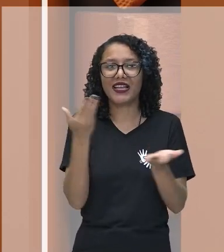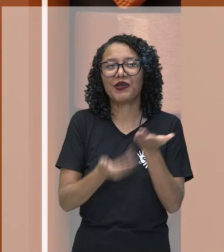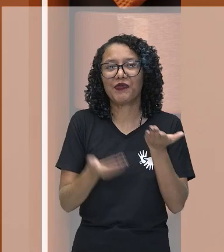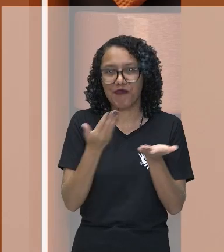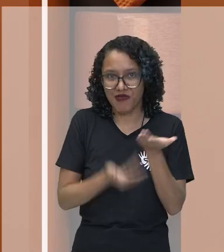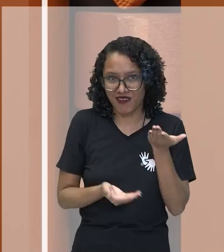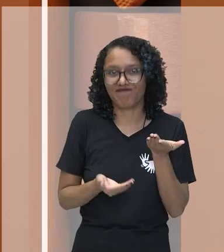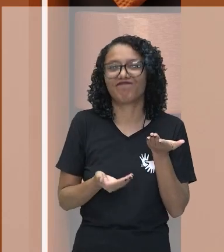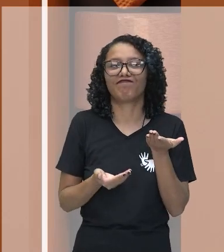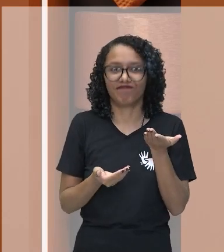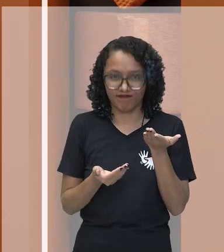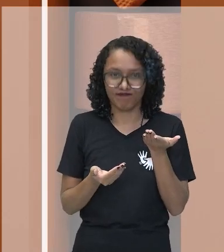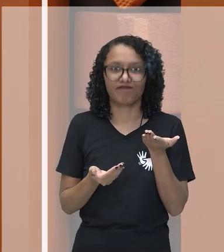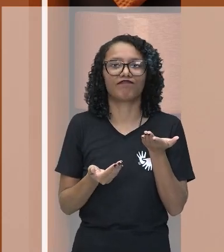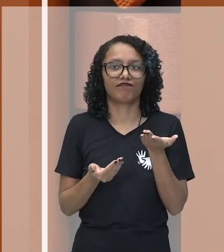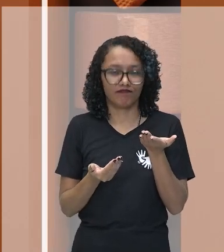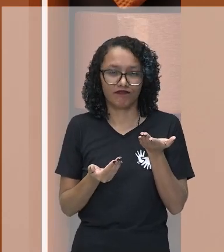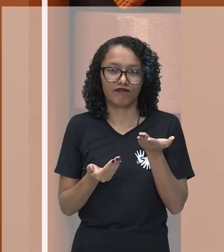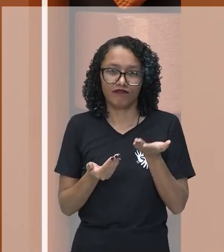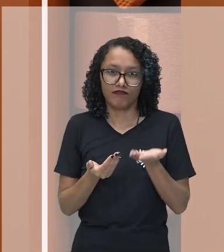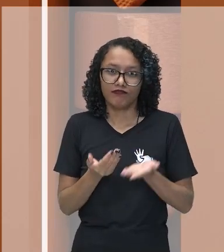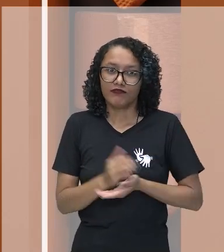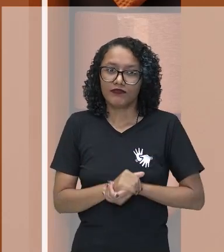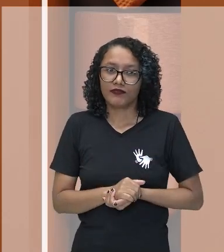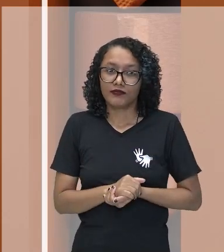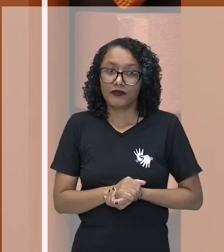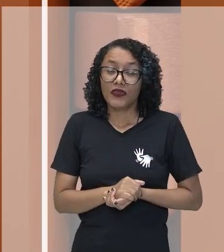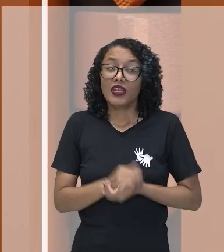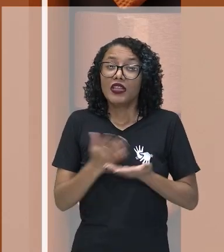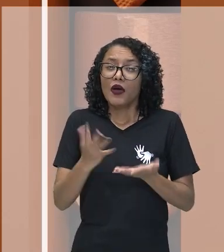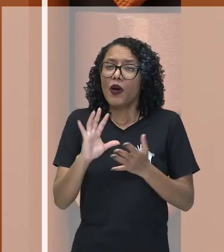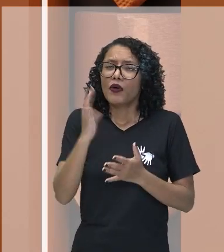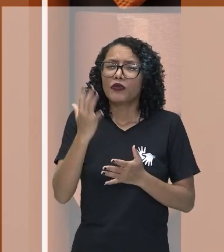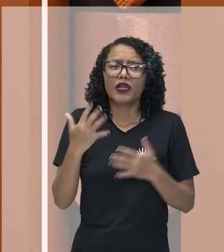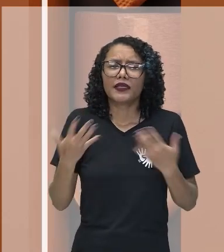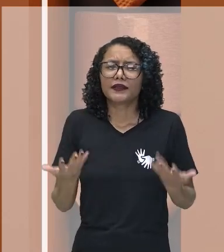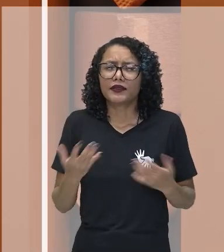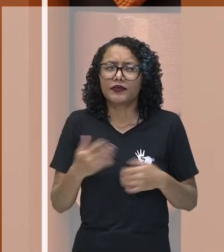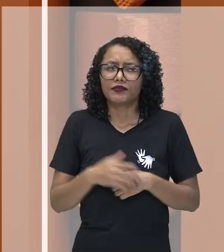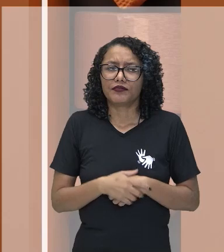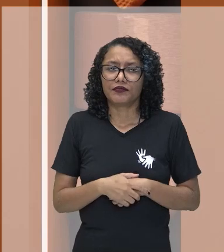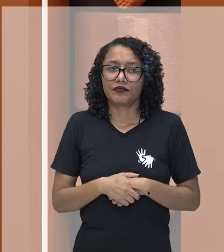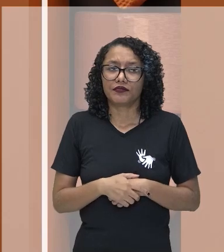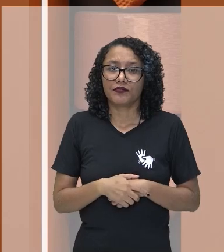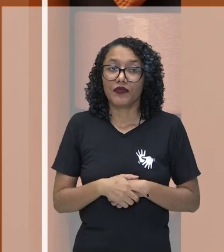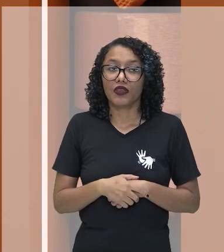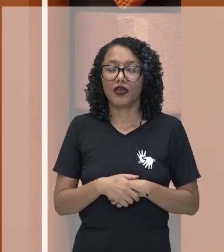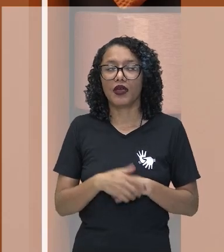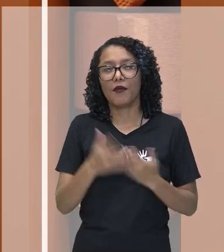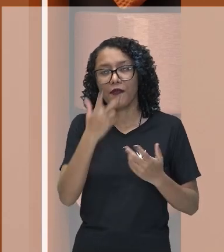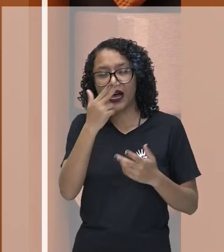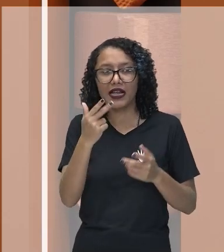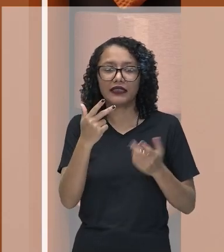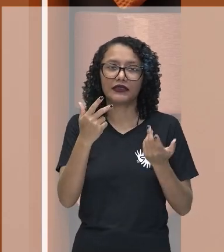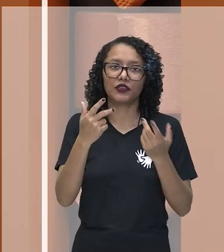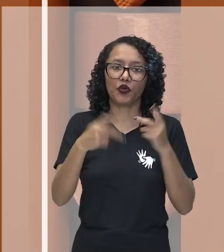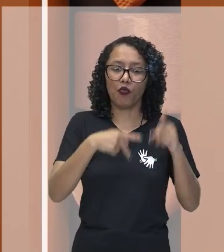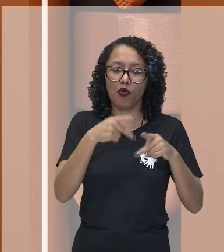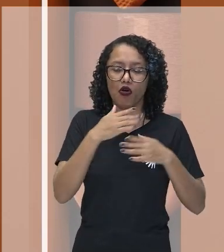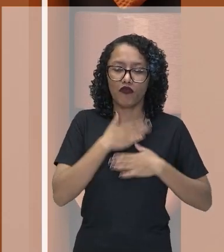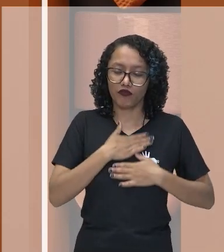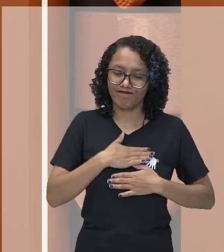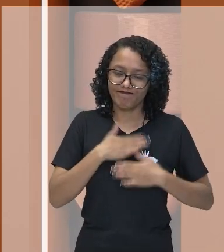derrota que o Japão tem, ela vai, ao mesmo tempo, acalmar, entre aspas, os ânimos dos